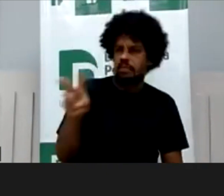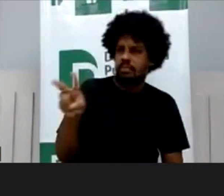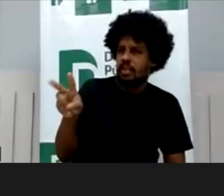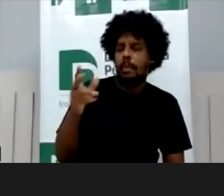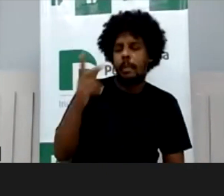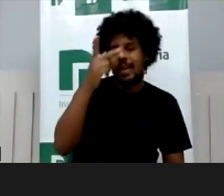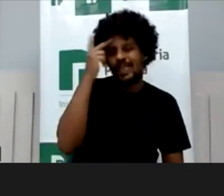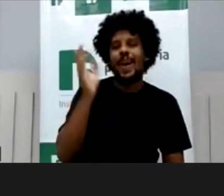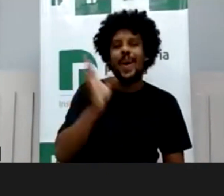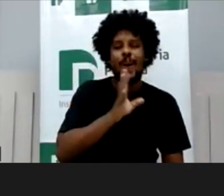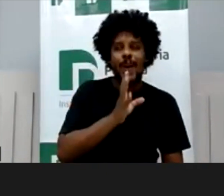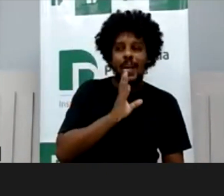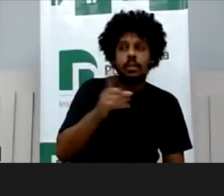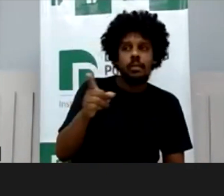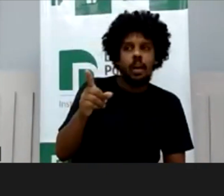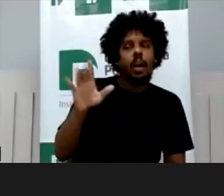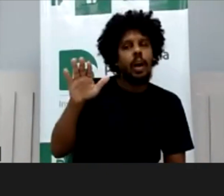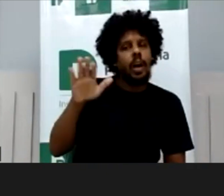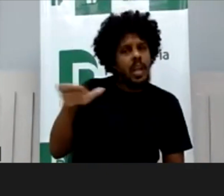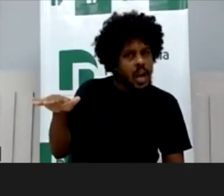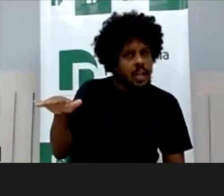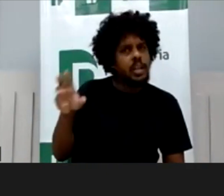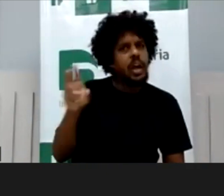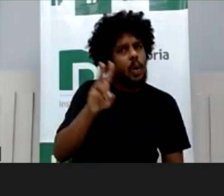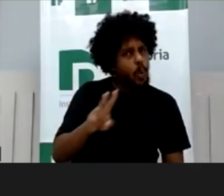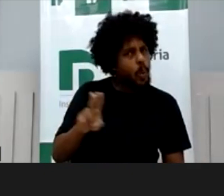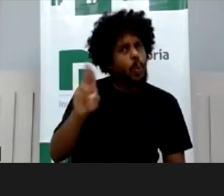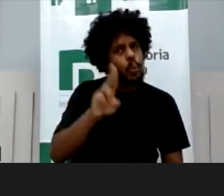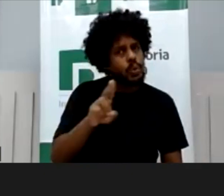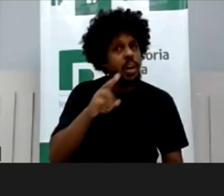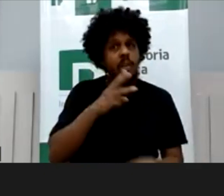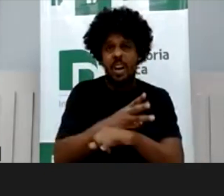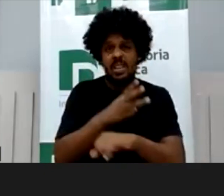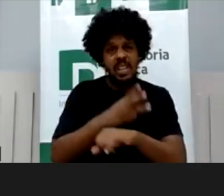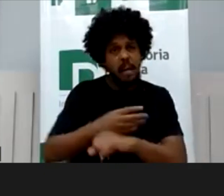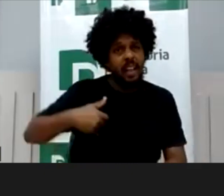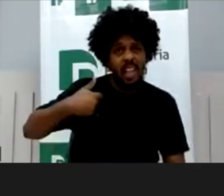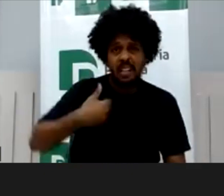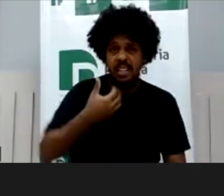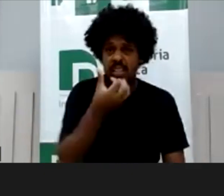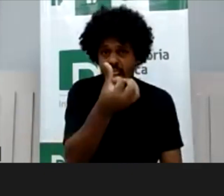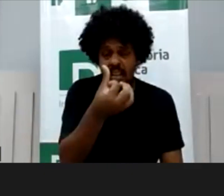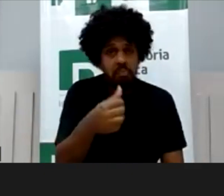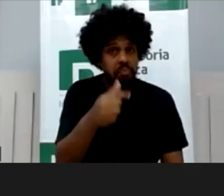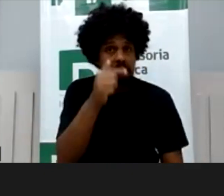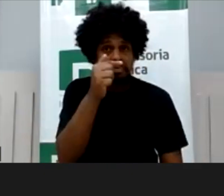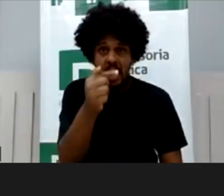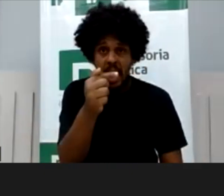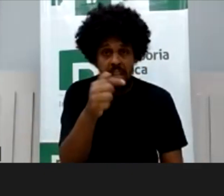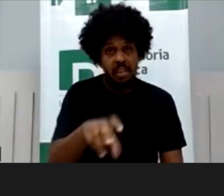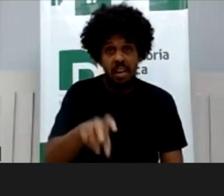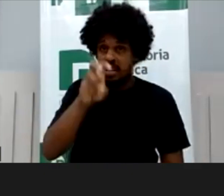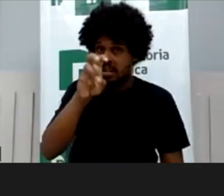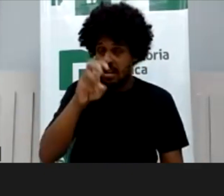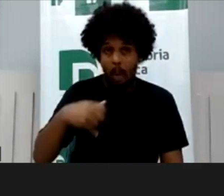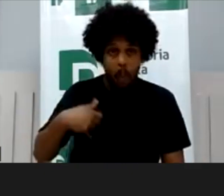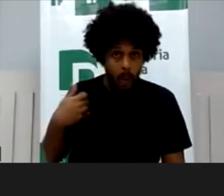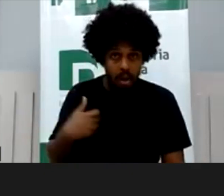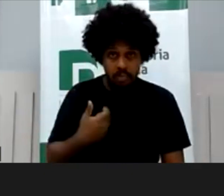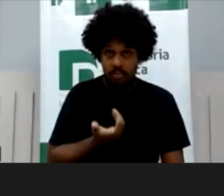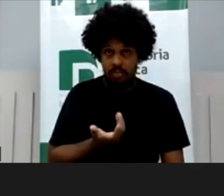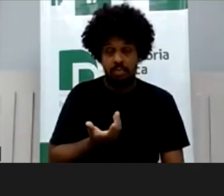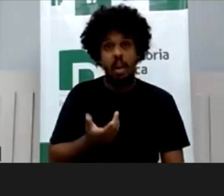com WhatsApp com 6, 7 anos, às vezes 5 anos, as escolas já tem